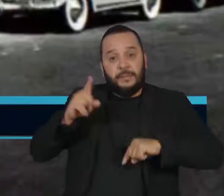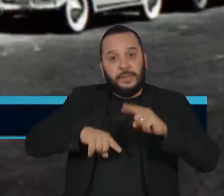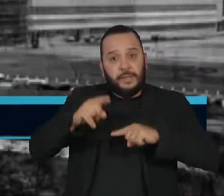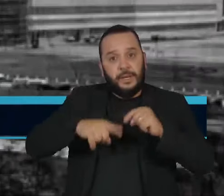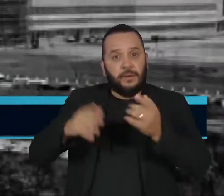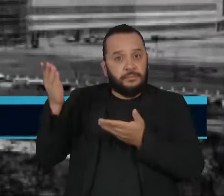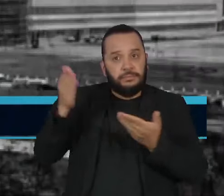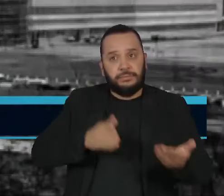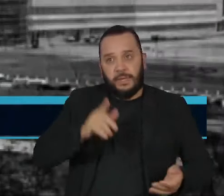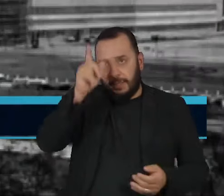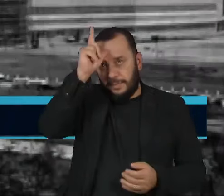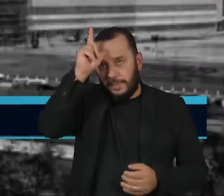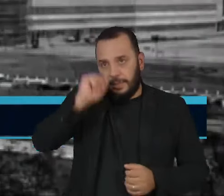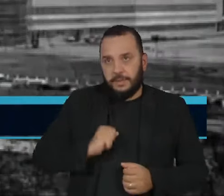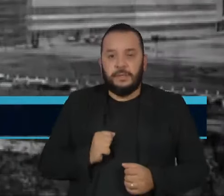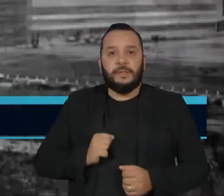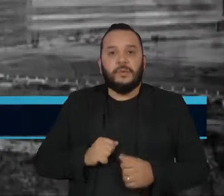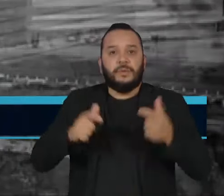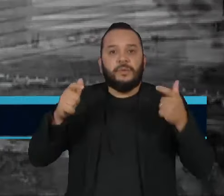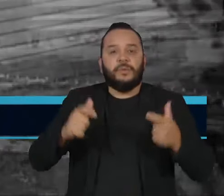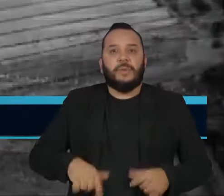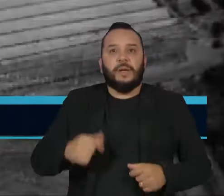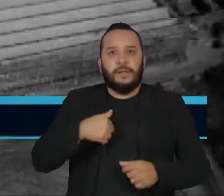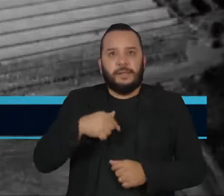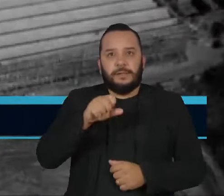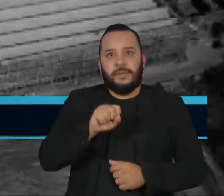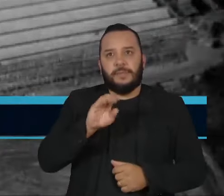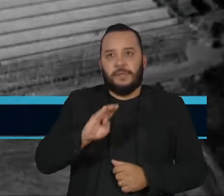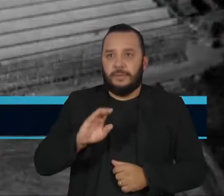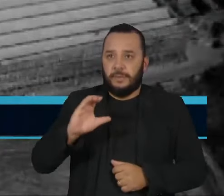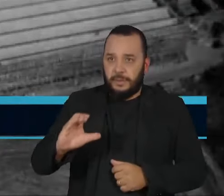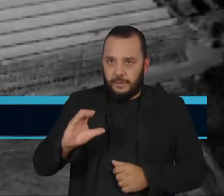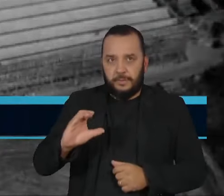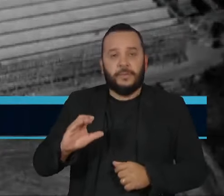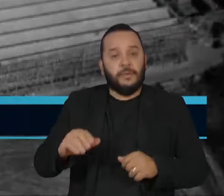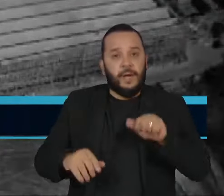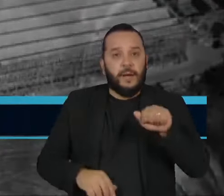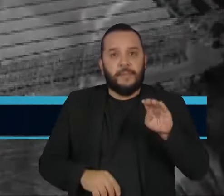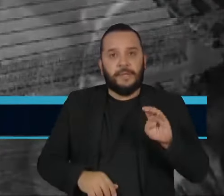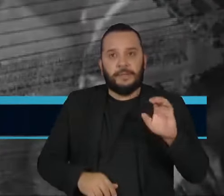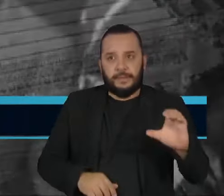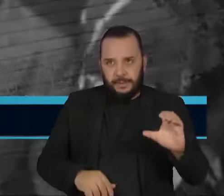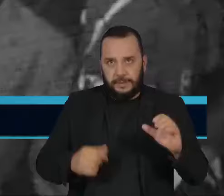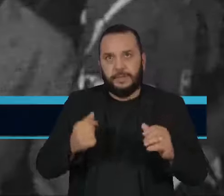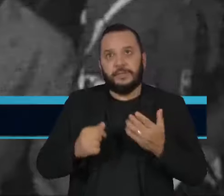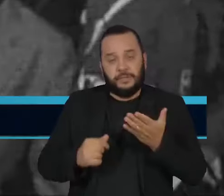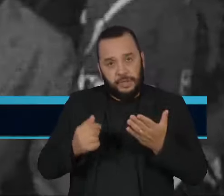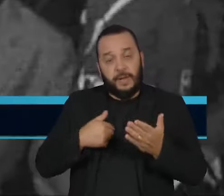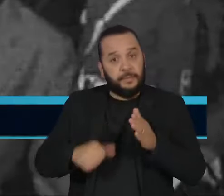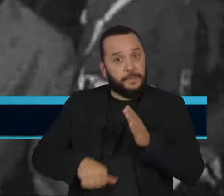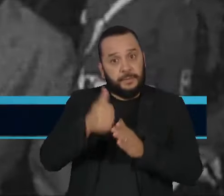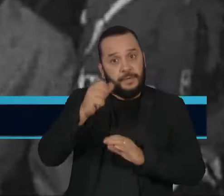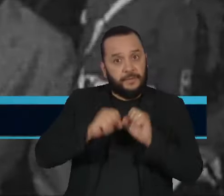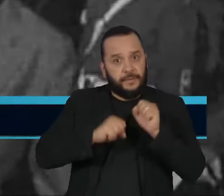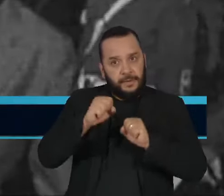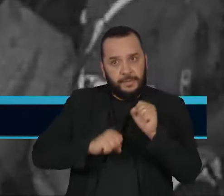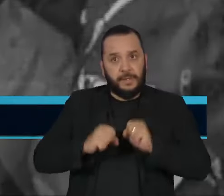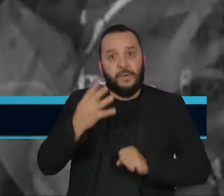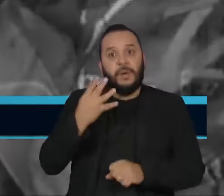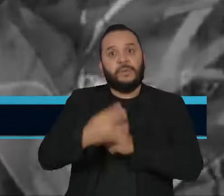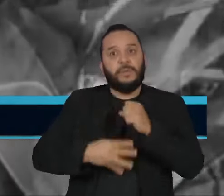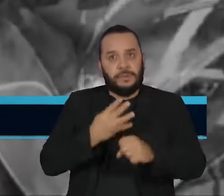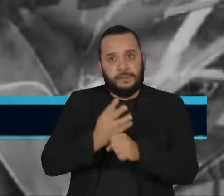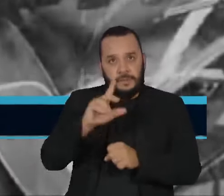Alemanha. A fábrica de São Bernardo do Campo, no ABC paulista, a primeira fora do território alemão, só saiu quatro anos